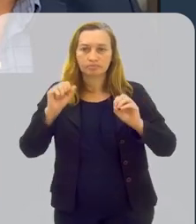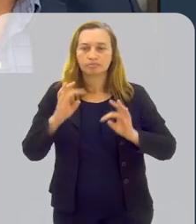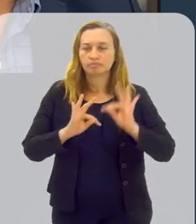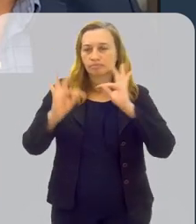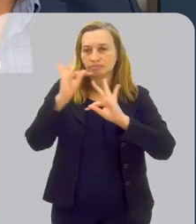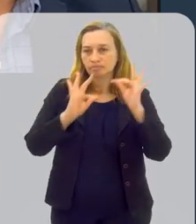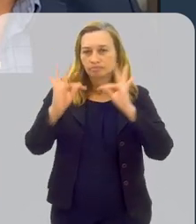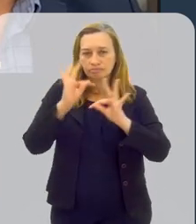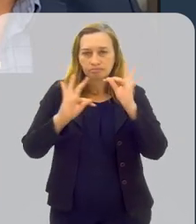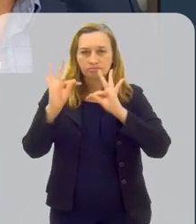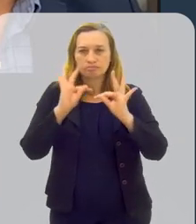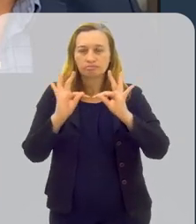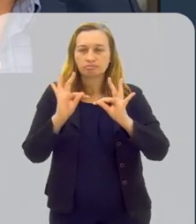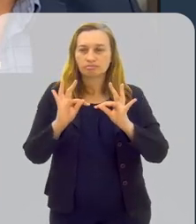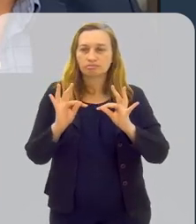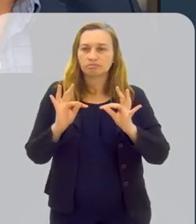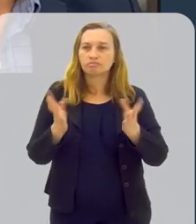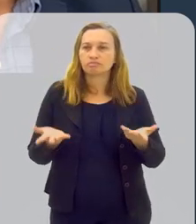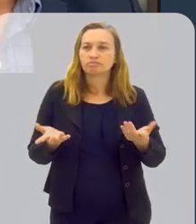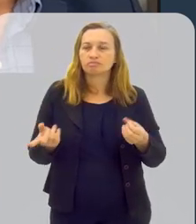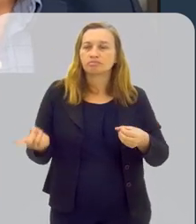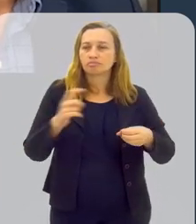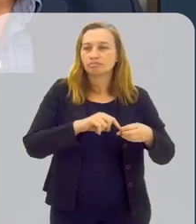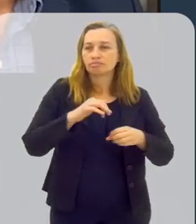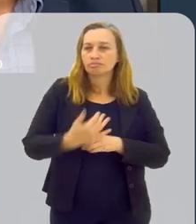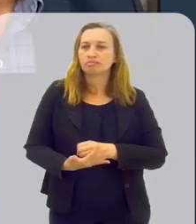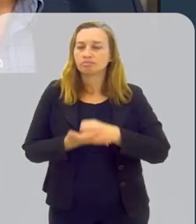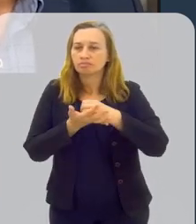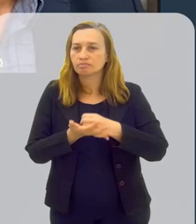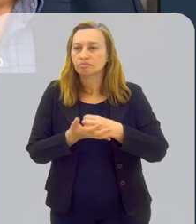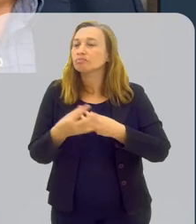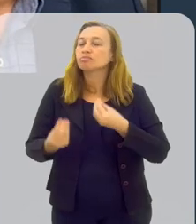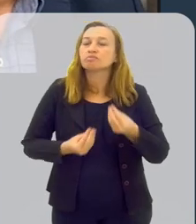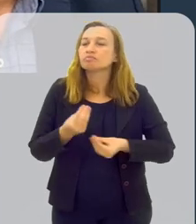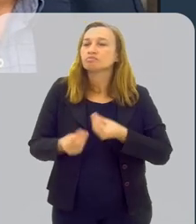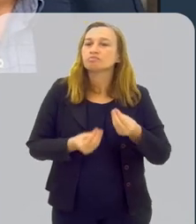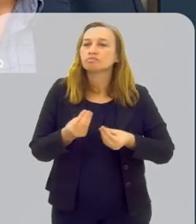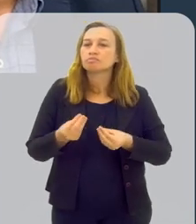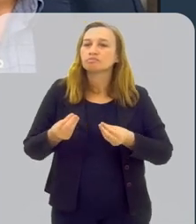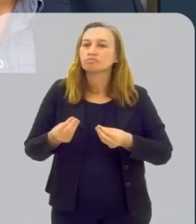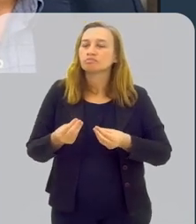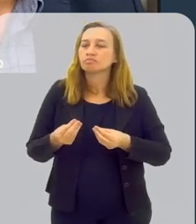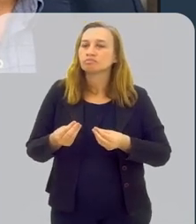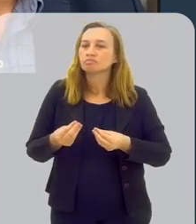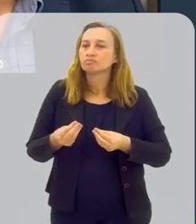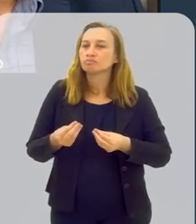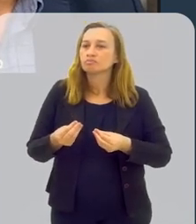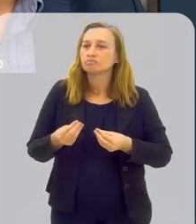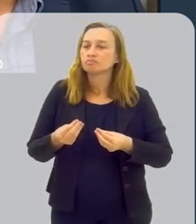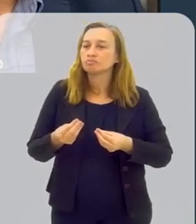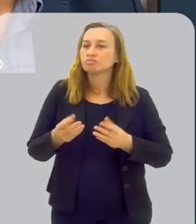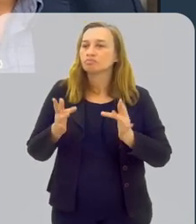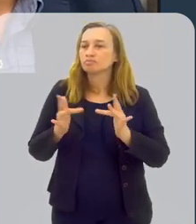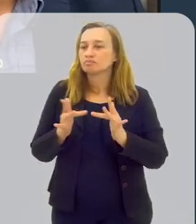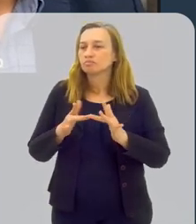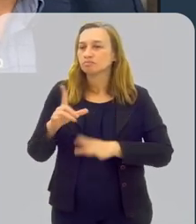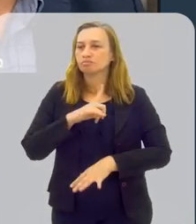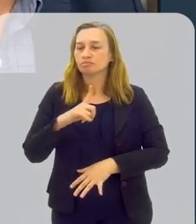nessa questão da tecnologia voltada à sustentabilidade, como se conectar com o IFES?